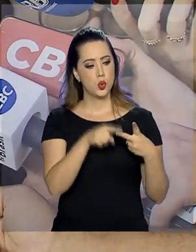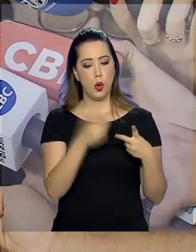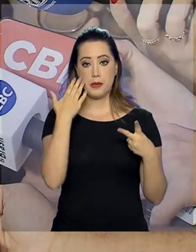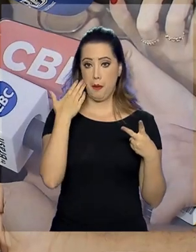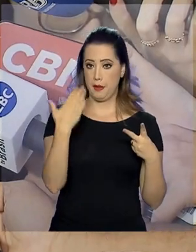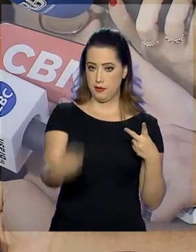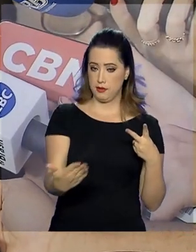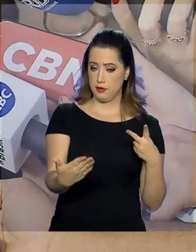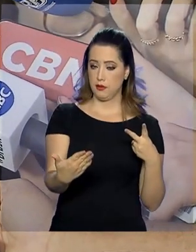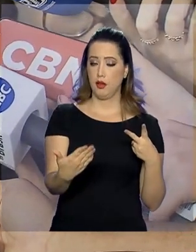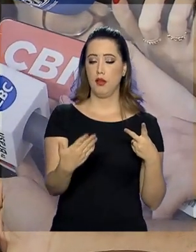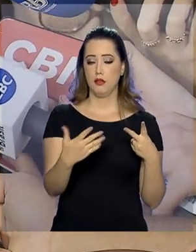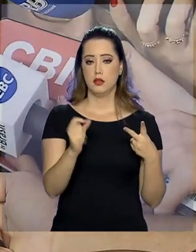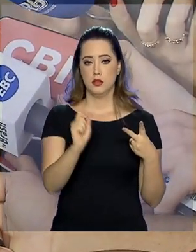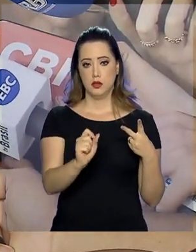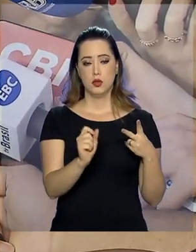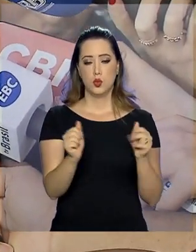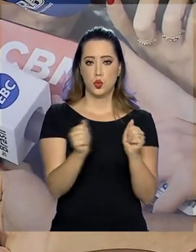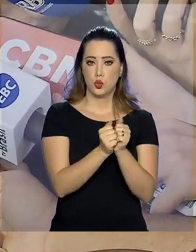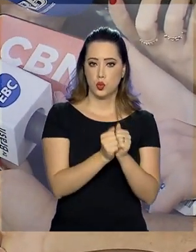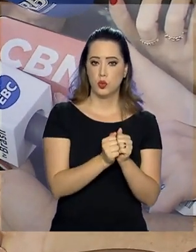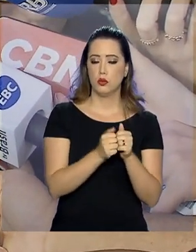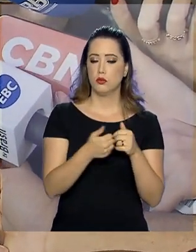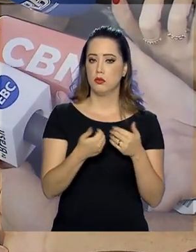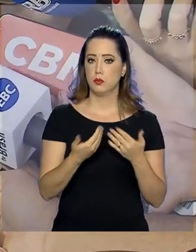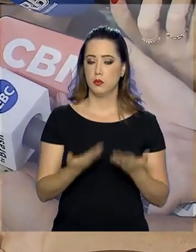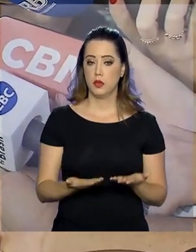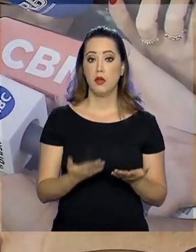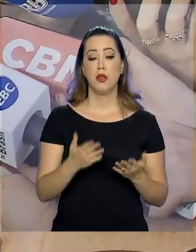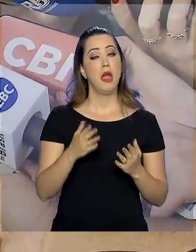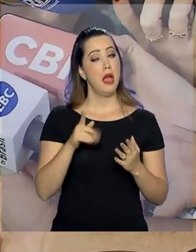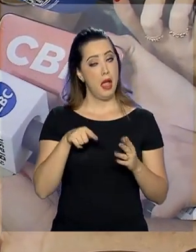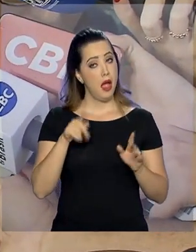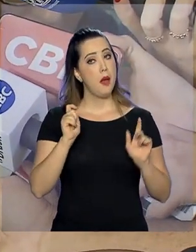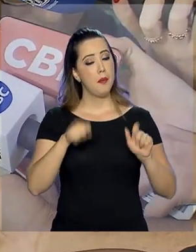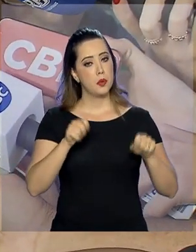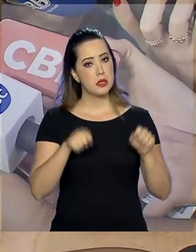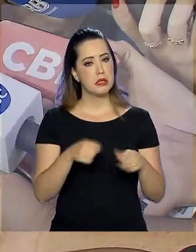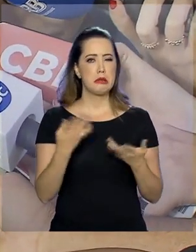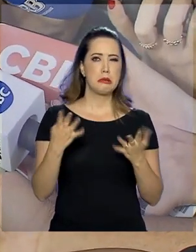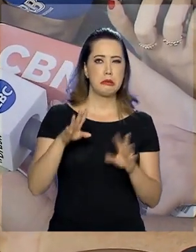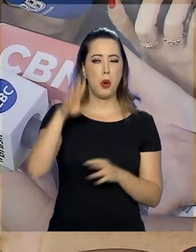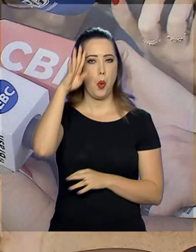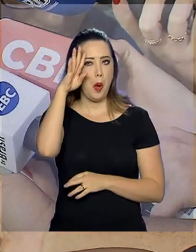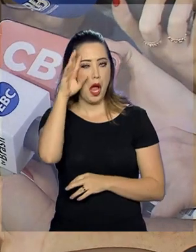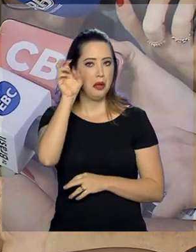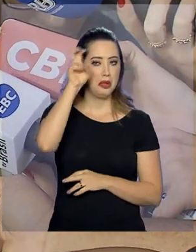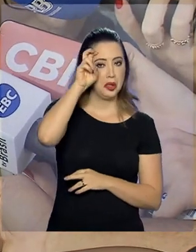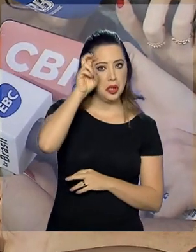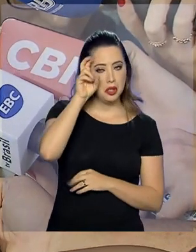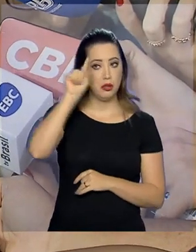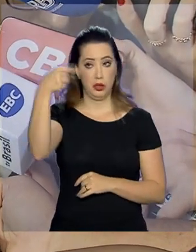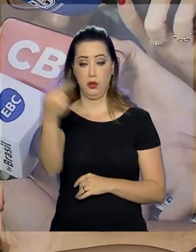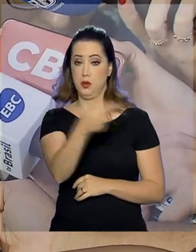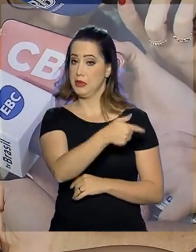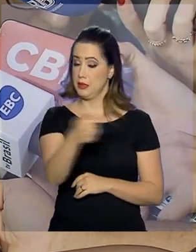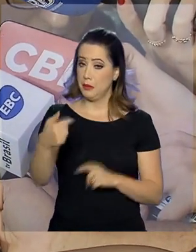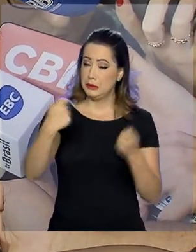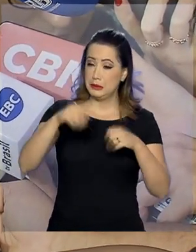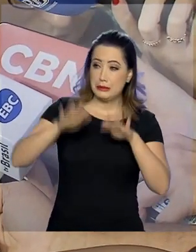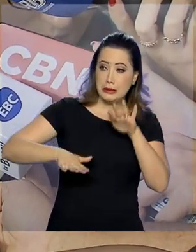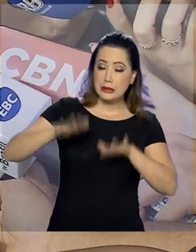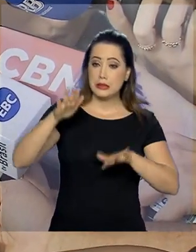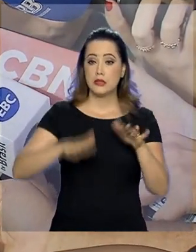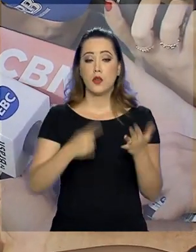apresentados conjuntamente, provavelmente entre quarta e quinta da semana que vem, vai depender um pouco da